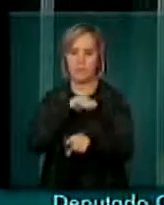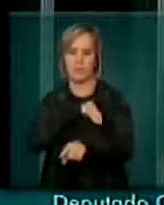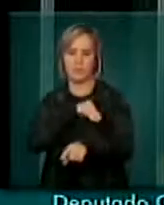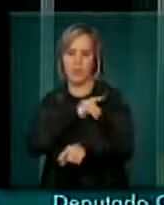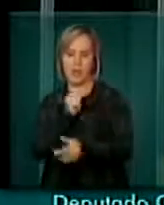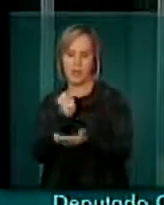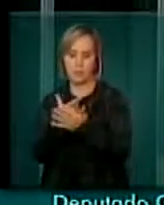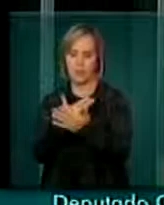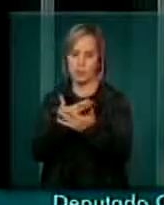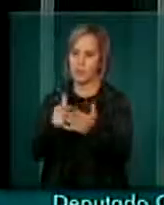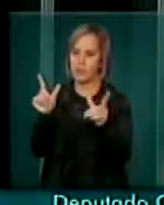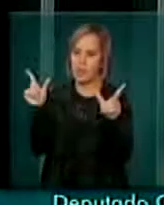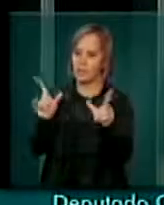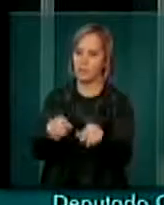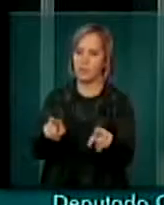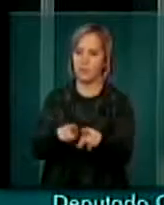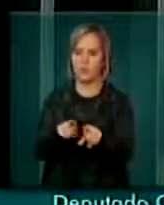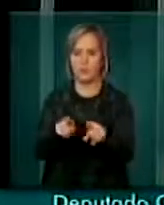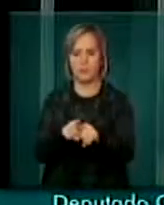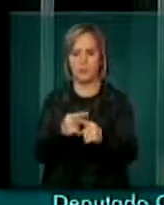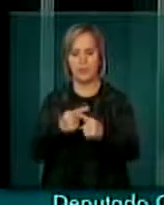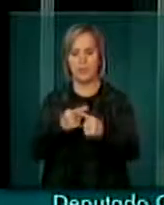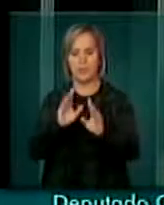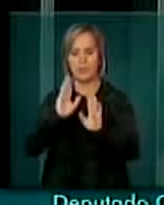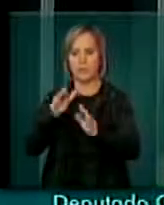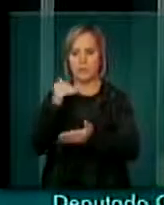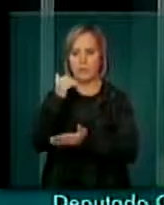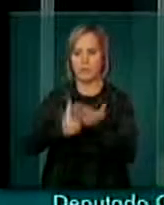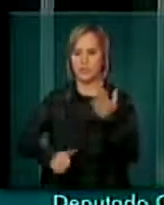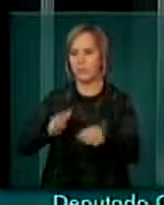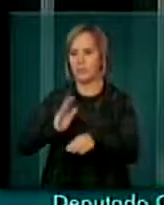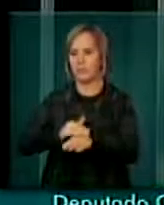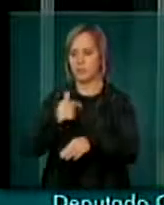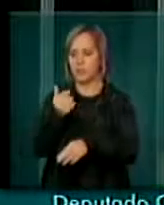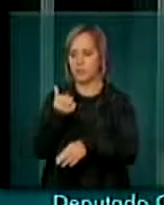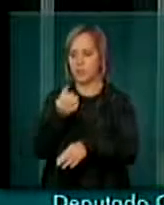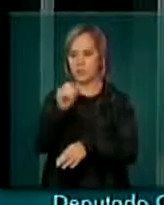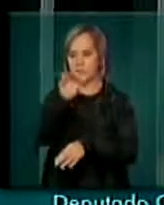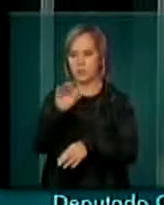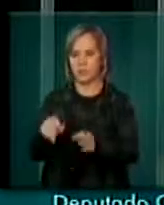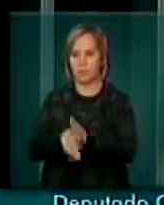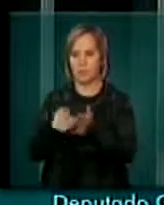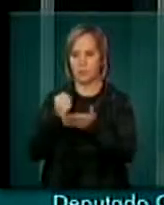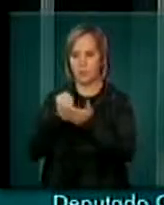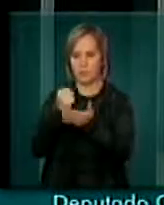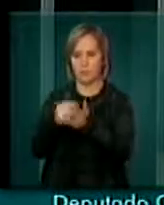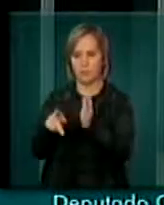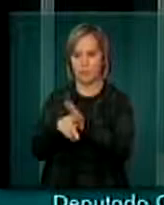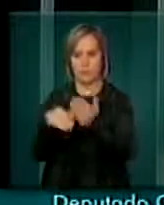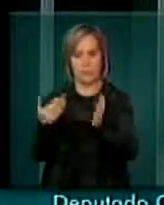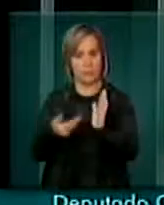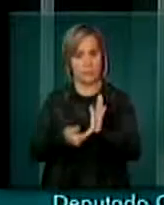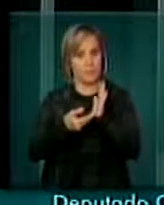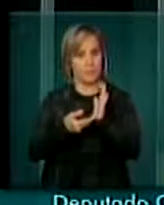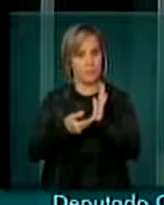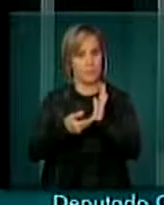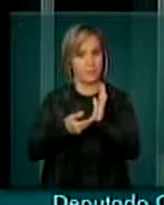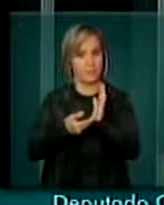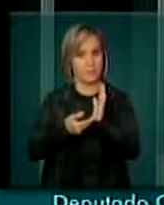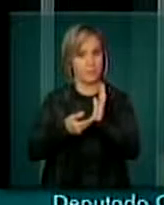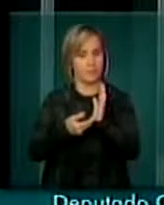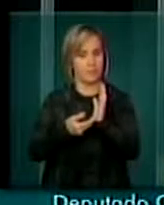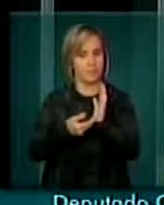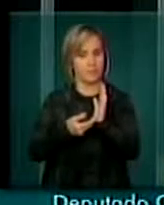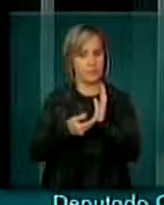seu poder de compra, o que já comprometeu mais de 60% do seu benefício. Portanto, esta Casa, e repito,